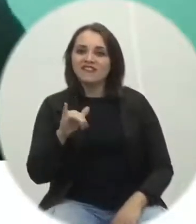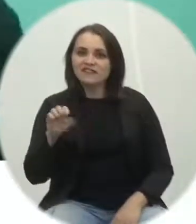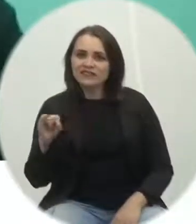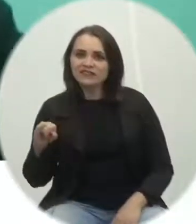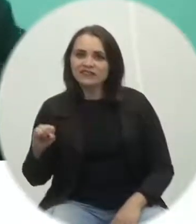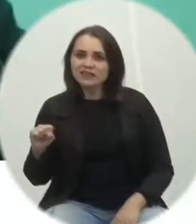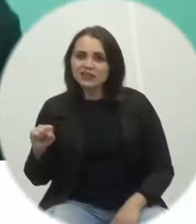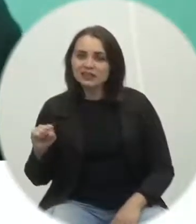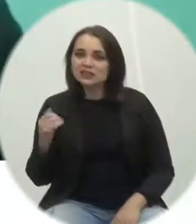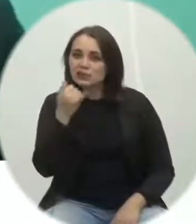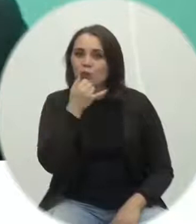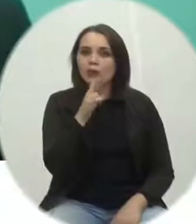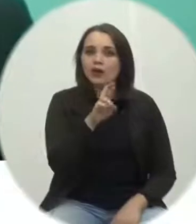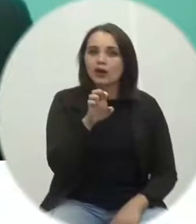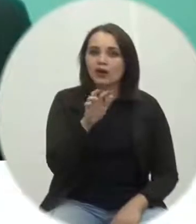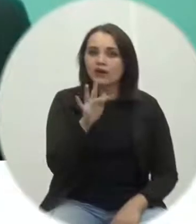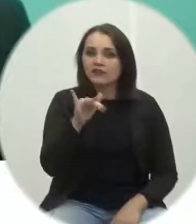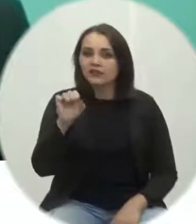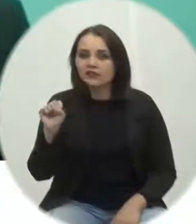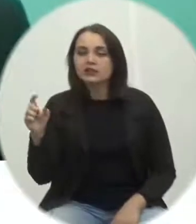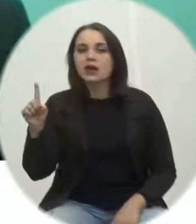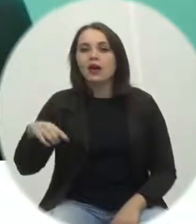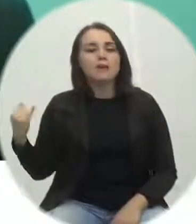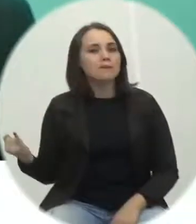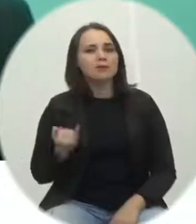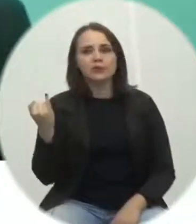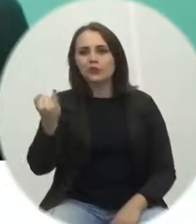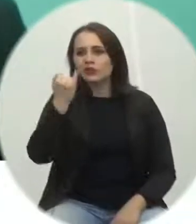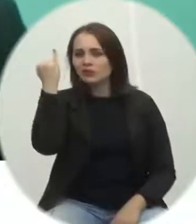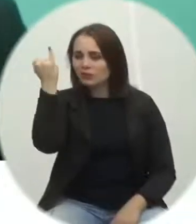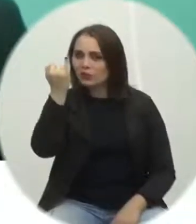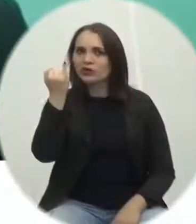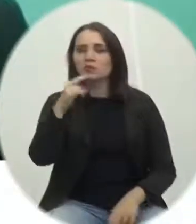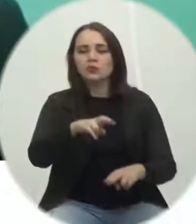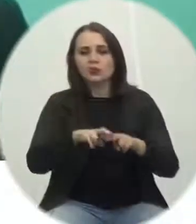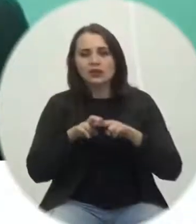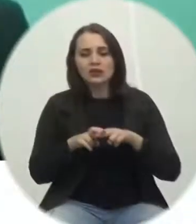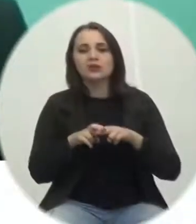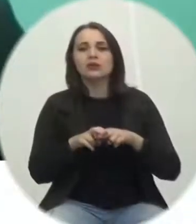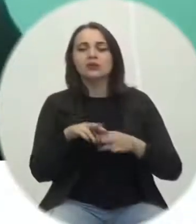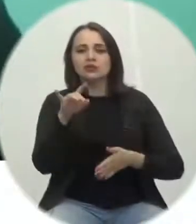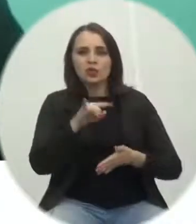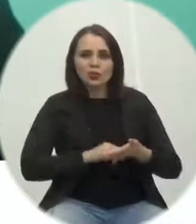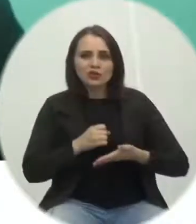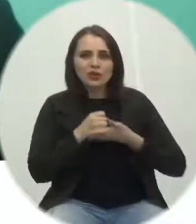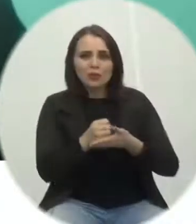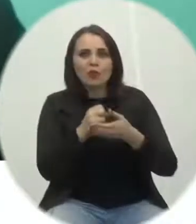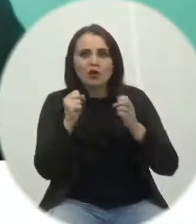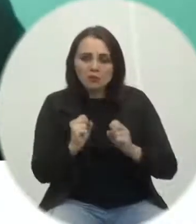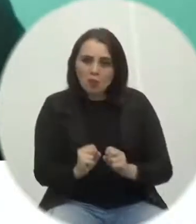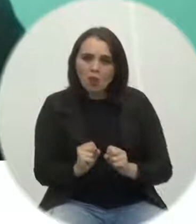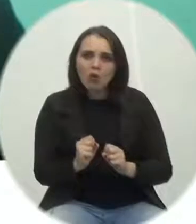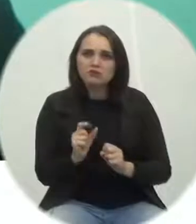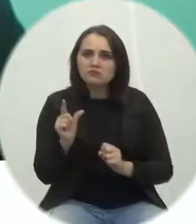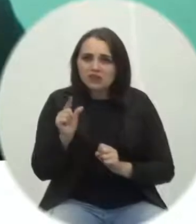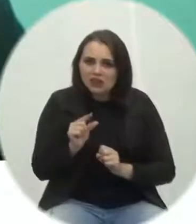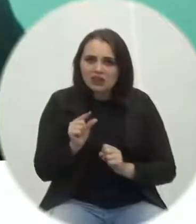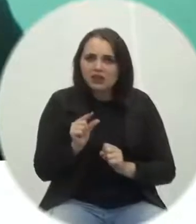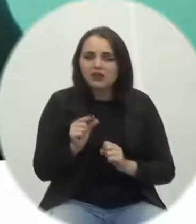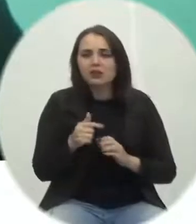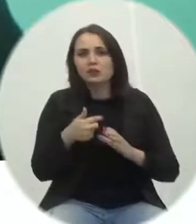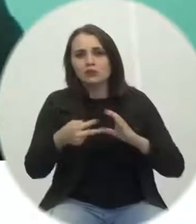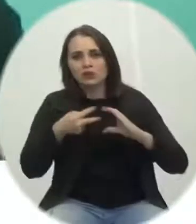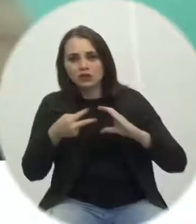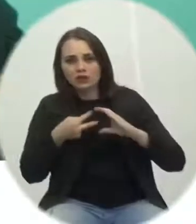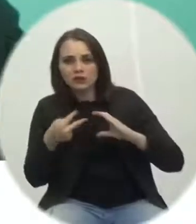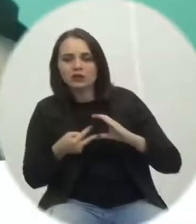nesse momento e por isso essa moção de apoio que pode ser algo muito pequeno para a Câmara dos Deputados